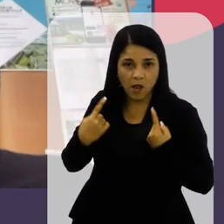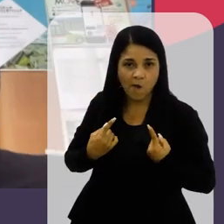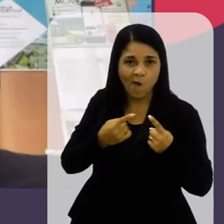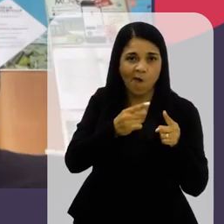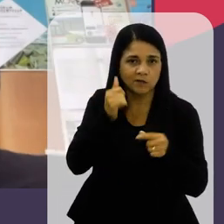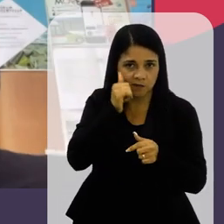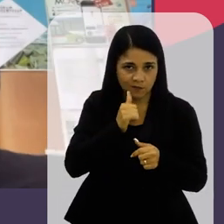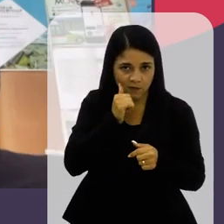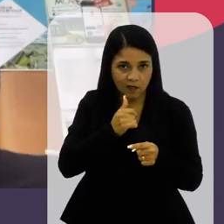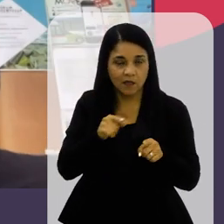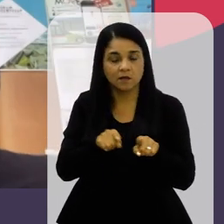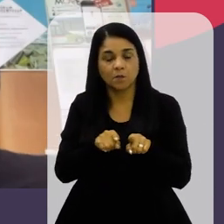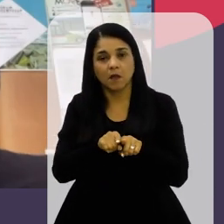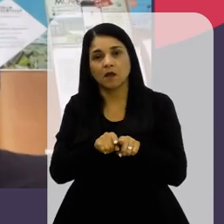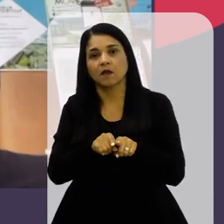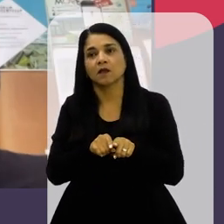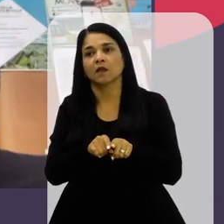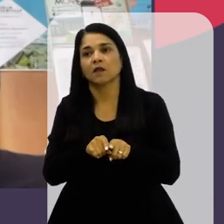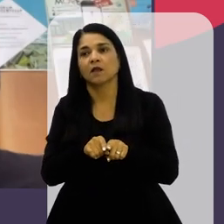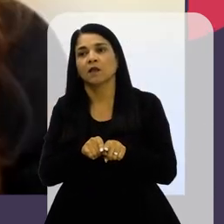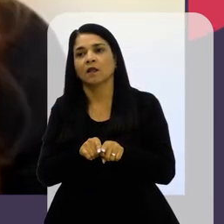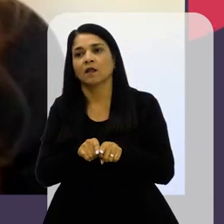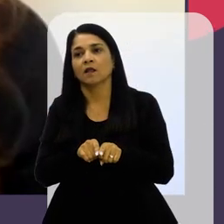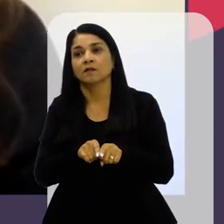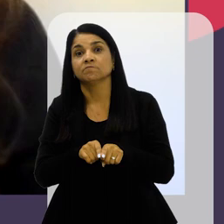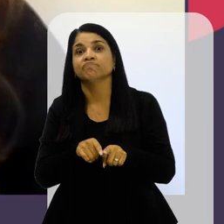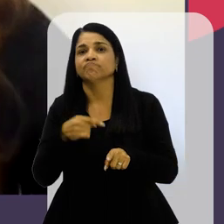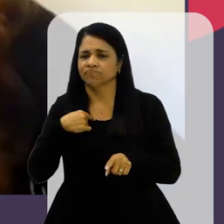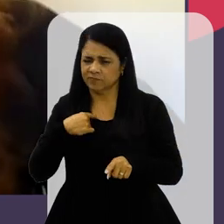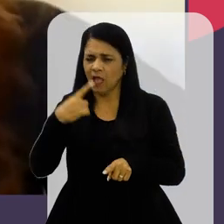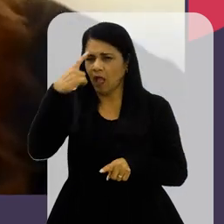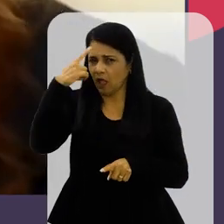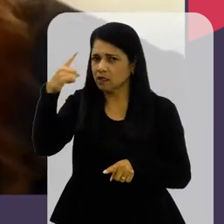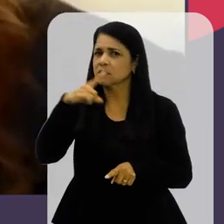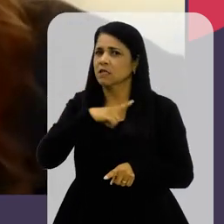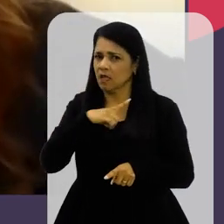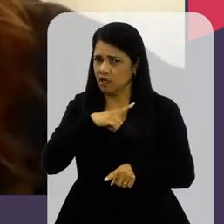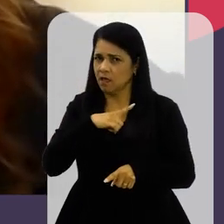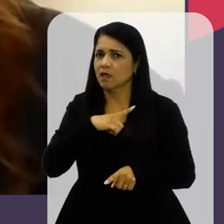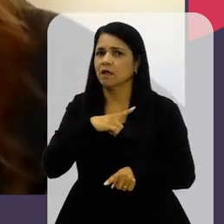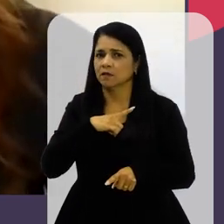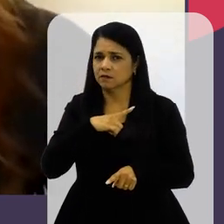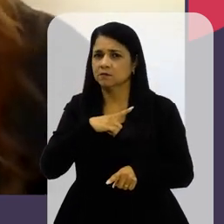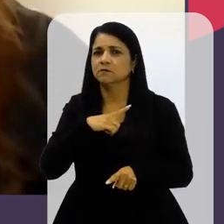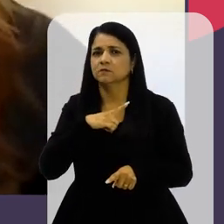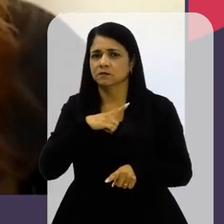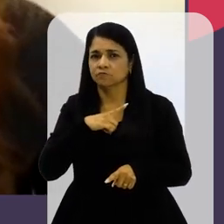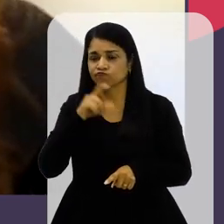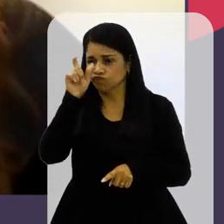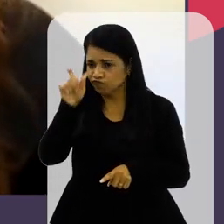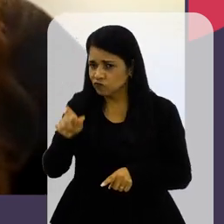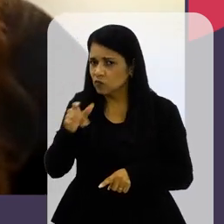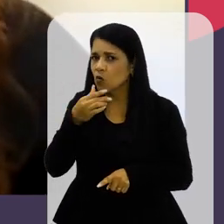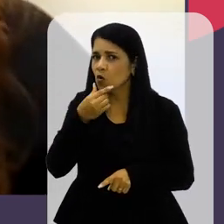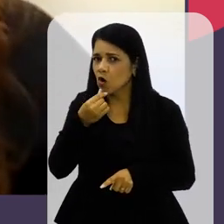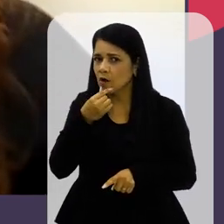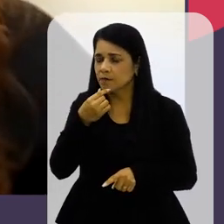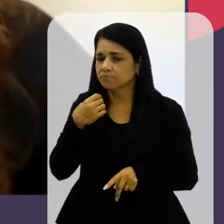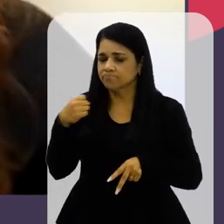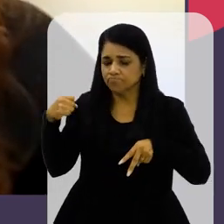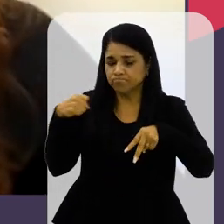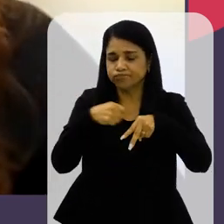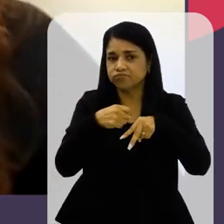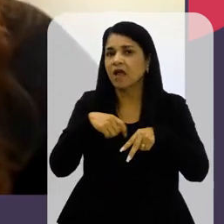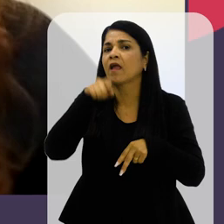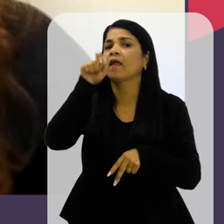agressor Né Então Existe Essa Essa ideia Também De que Tem havido